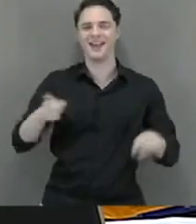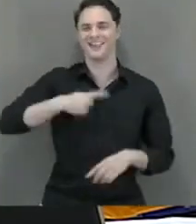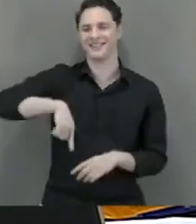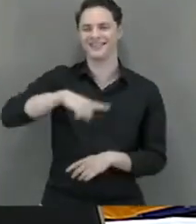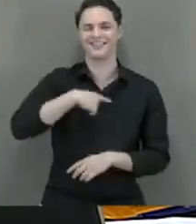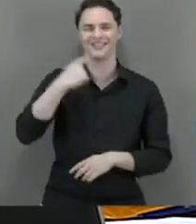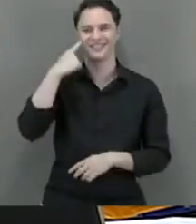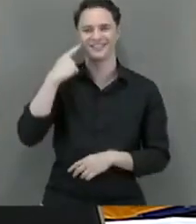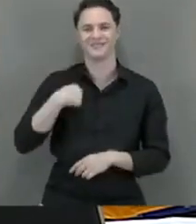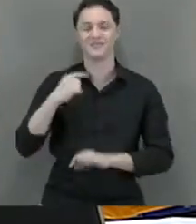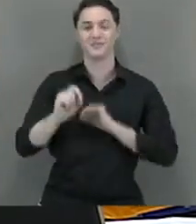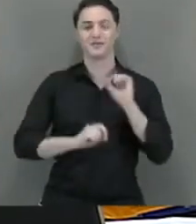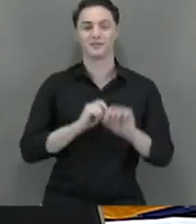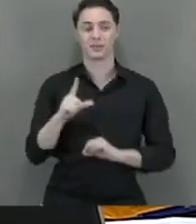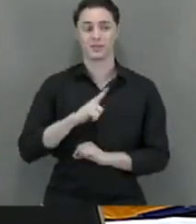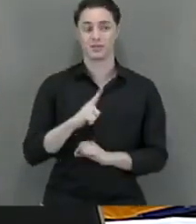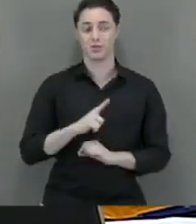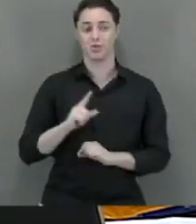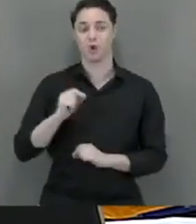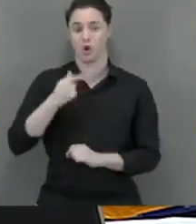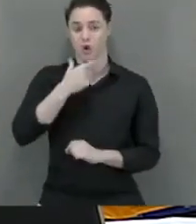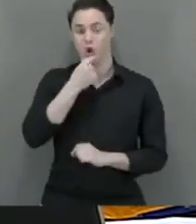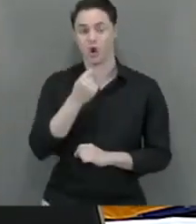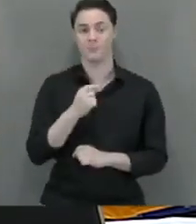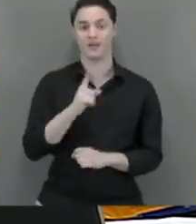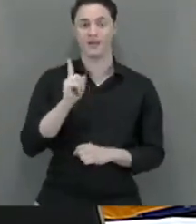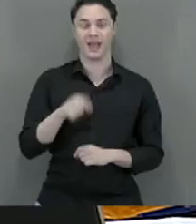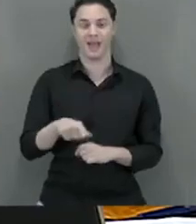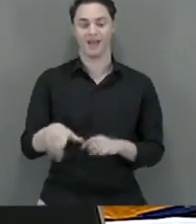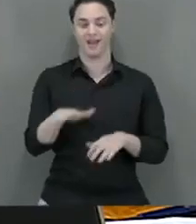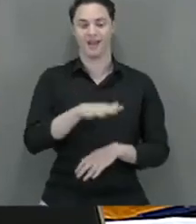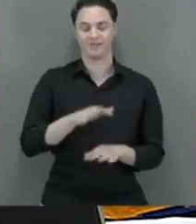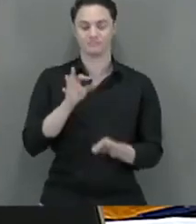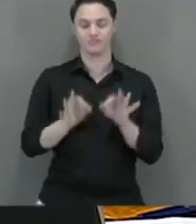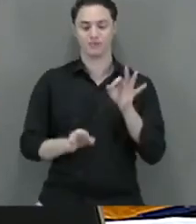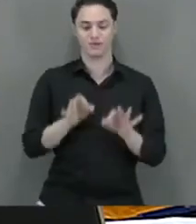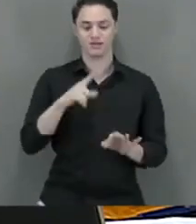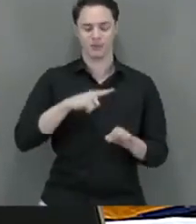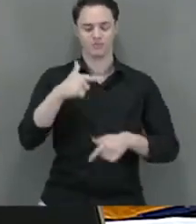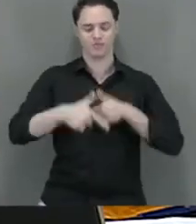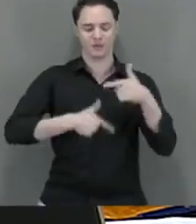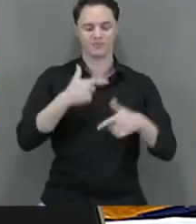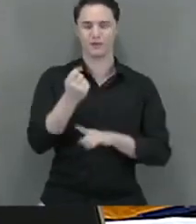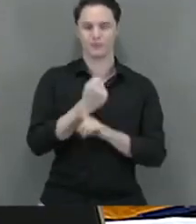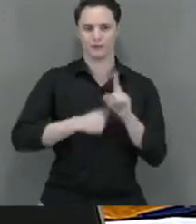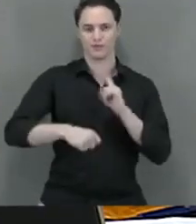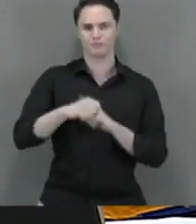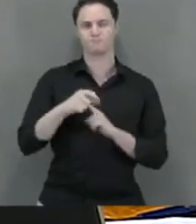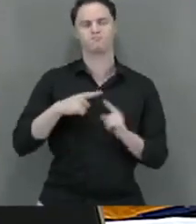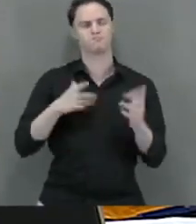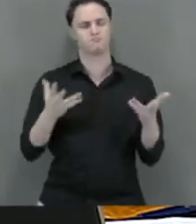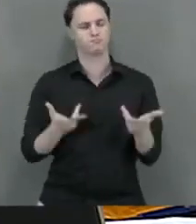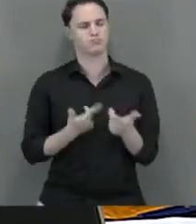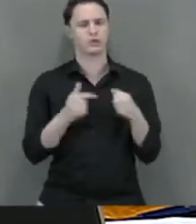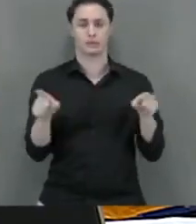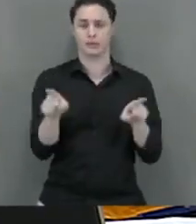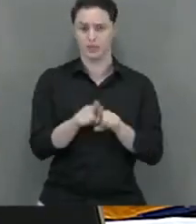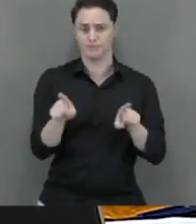exímio juiz da vara de execuções penais. Tem um trabalho social fabuloso também,